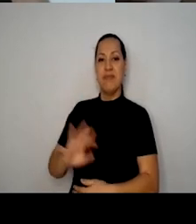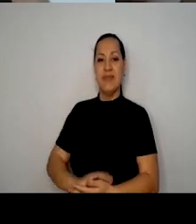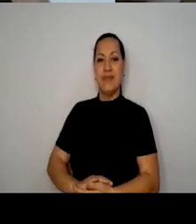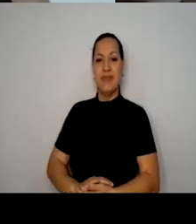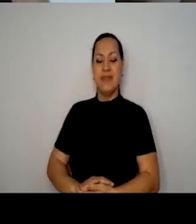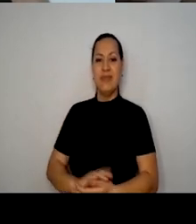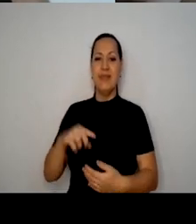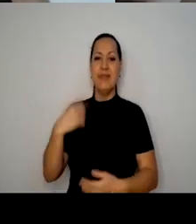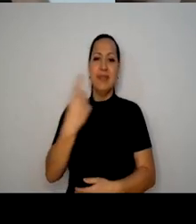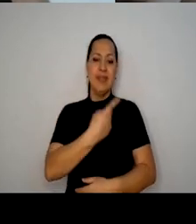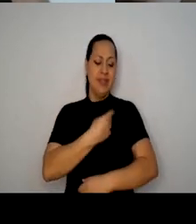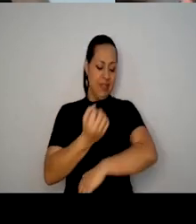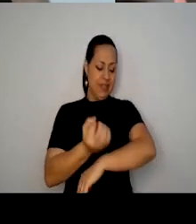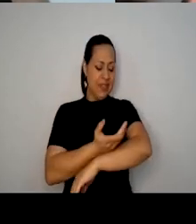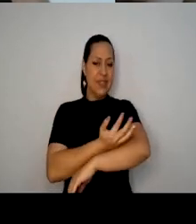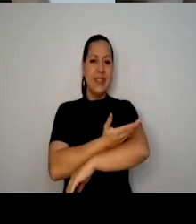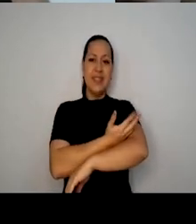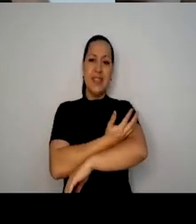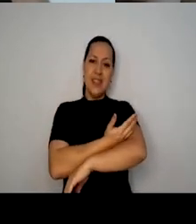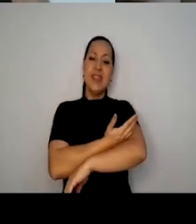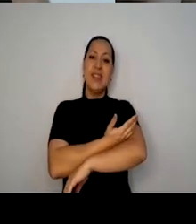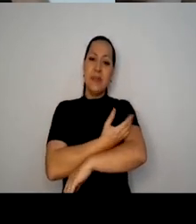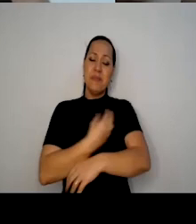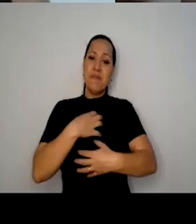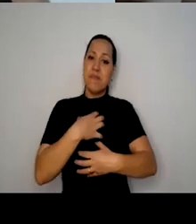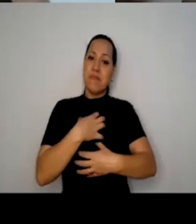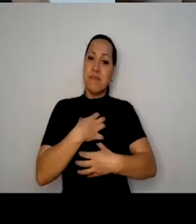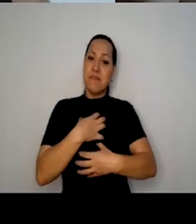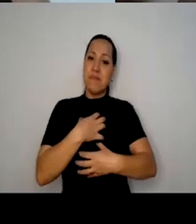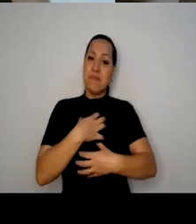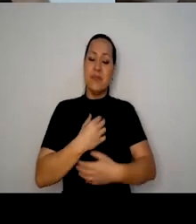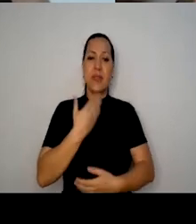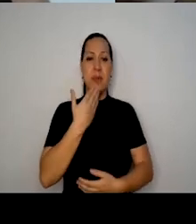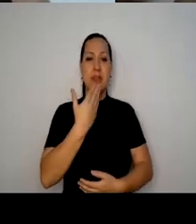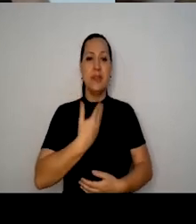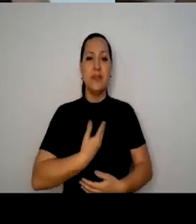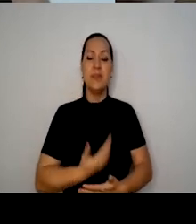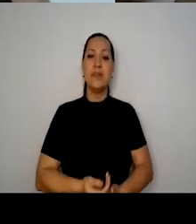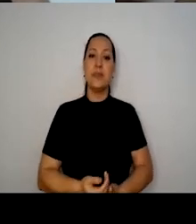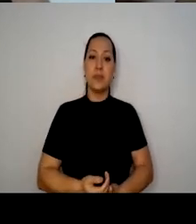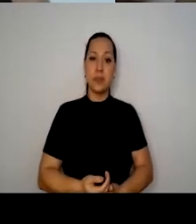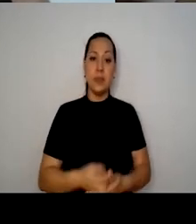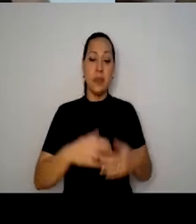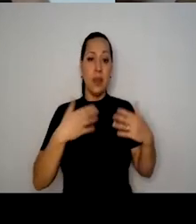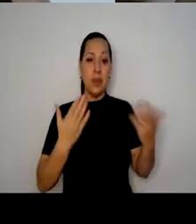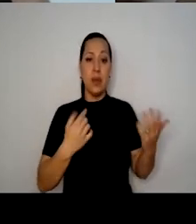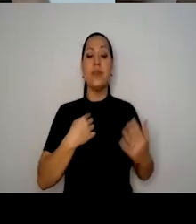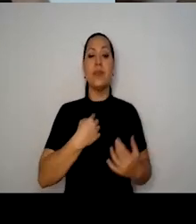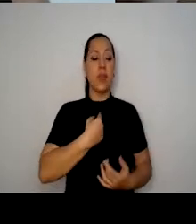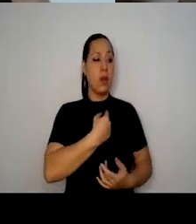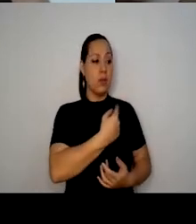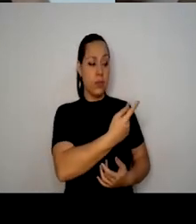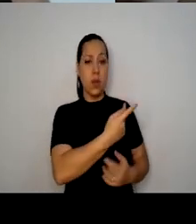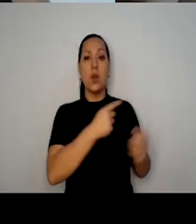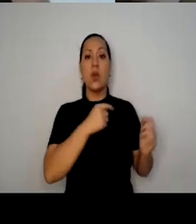tocado por essa convocação, por esse chamado, por esse pedido e a gente foi até o leito